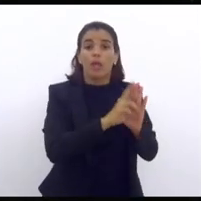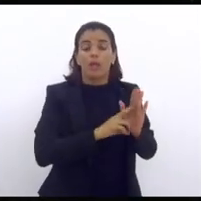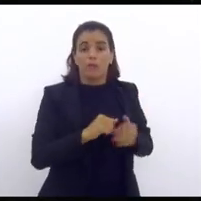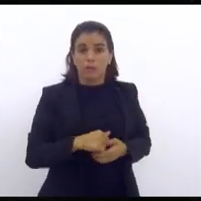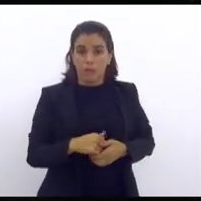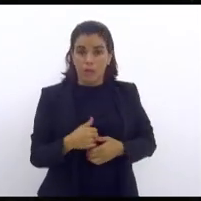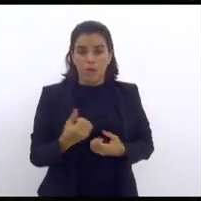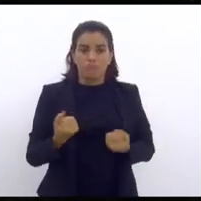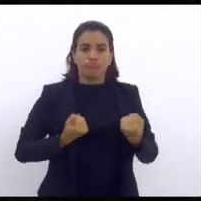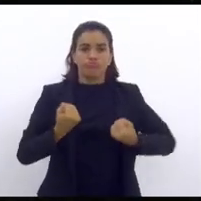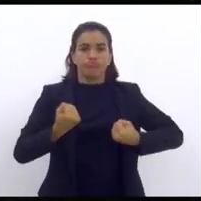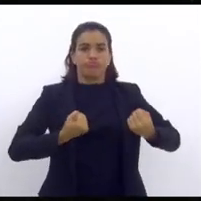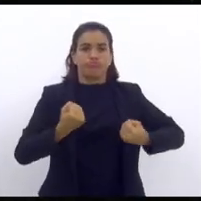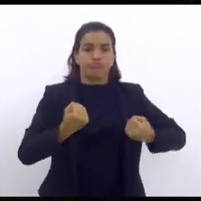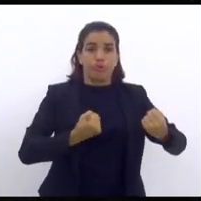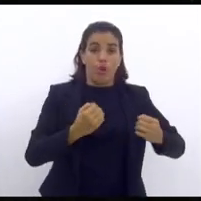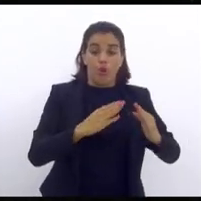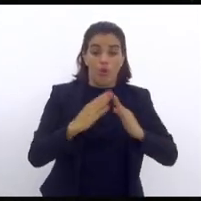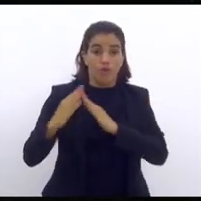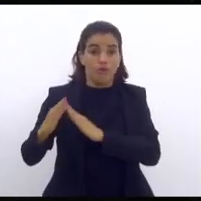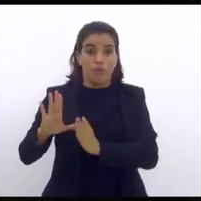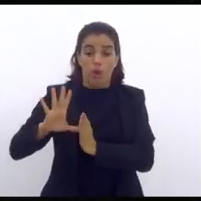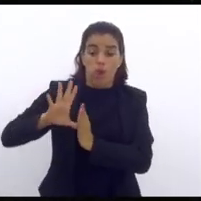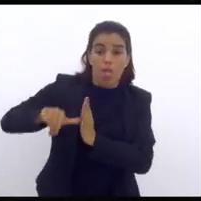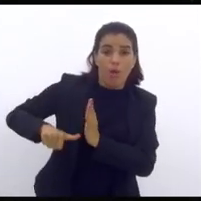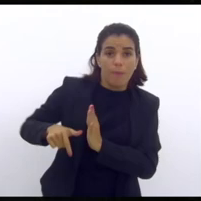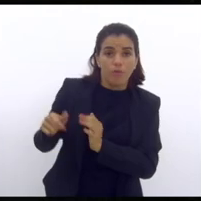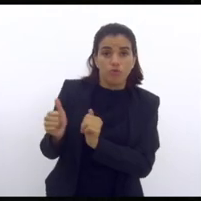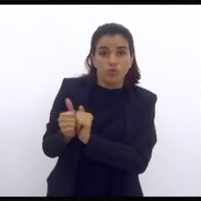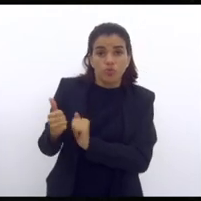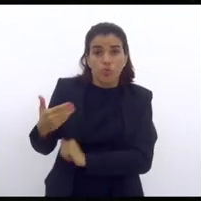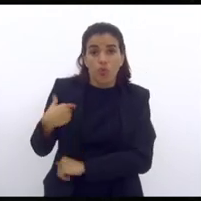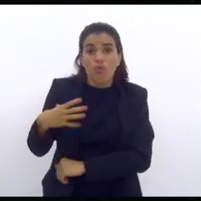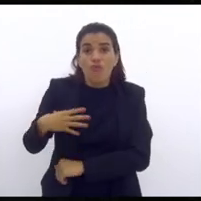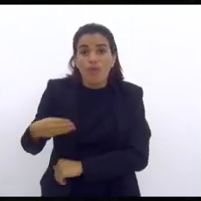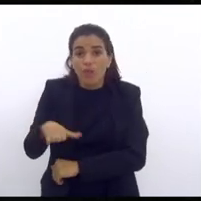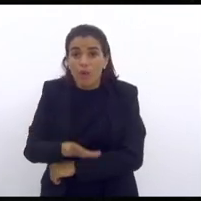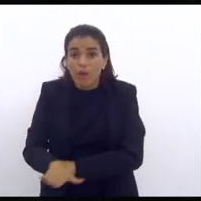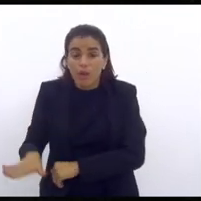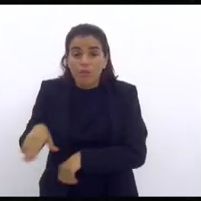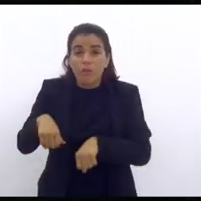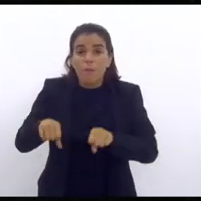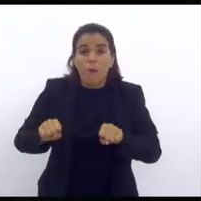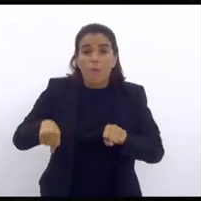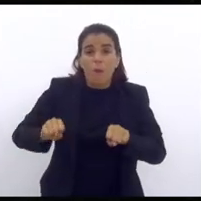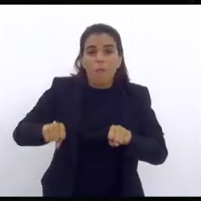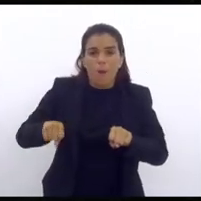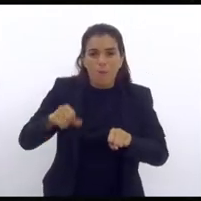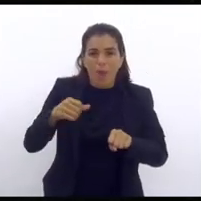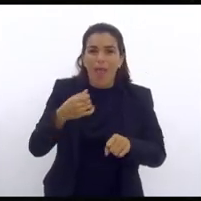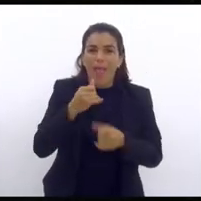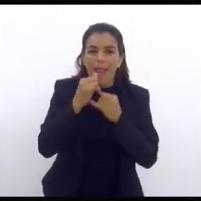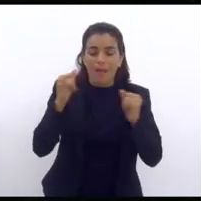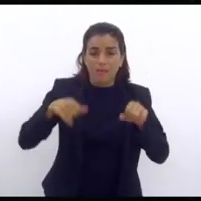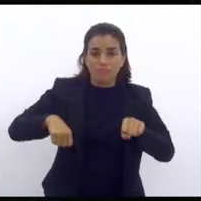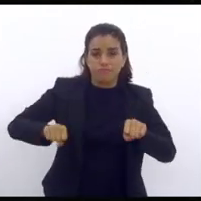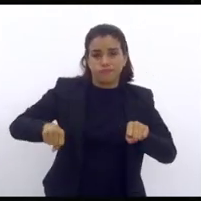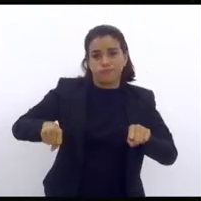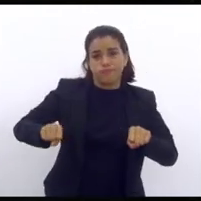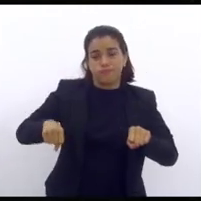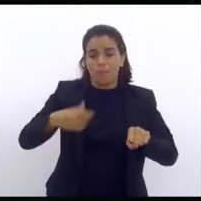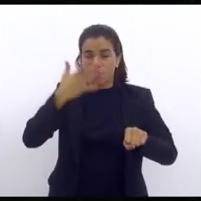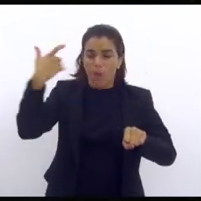com a viatura, o nosso vizinho foi assaltado com uma criança, a criança estava na motinha com ele com as mãos elétricas, o cara passou e assaltou,